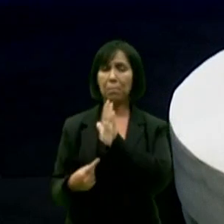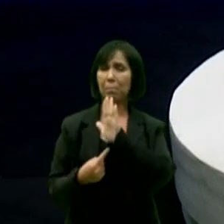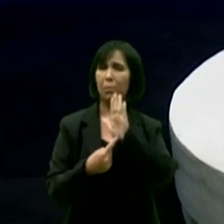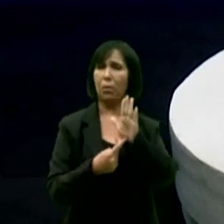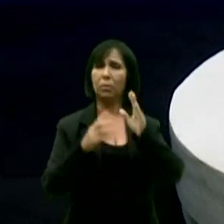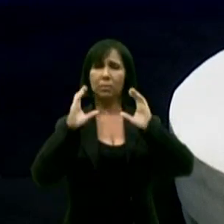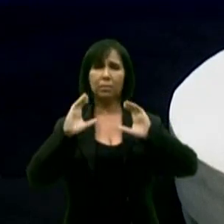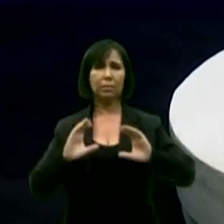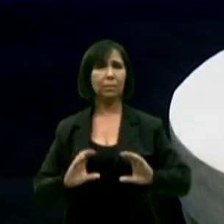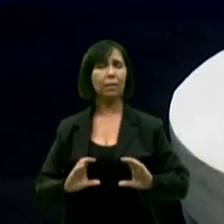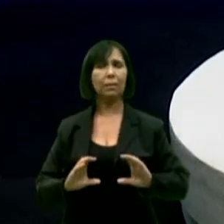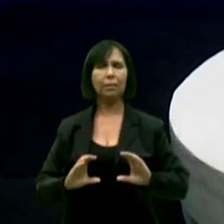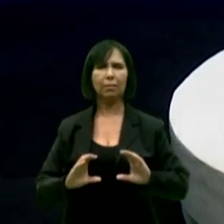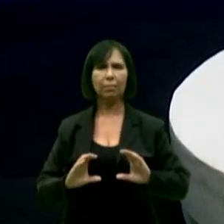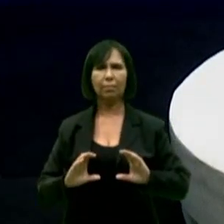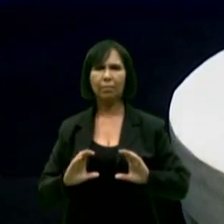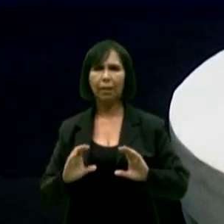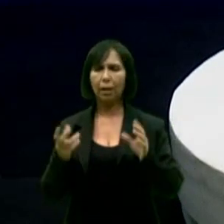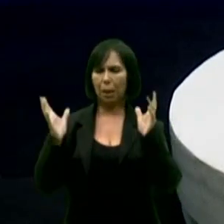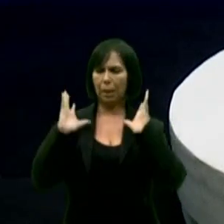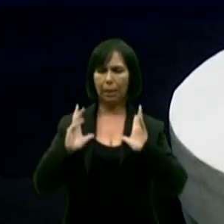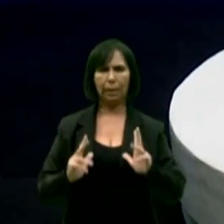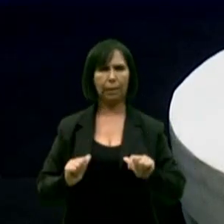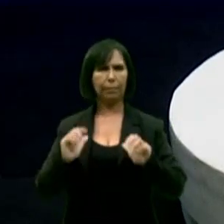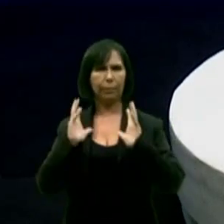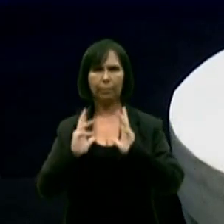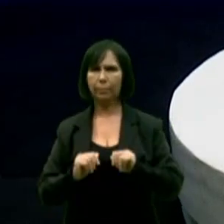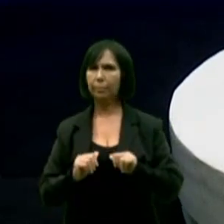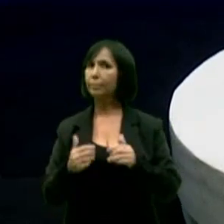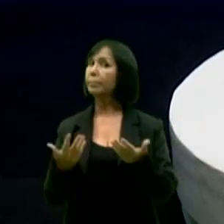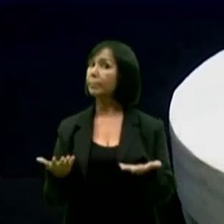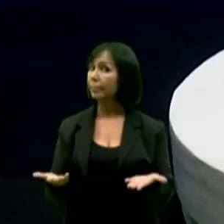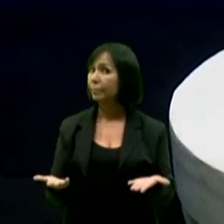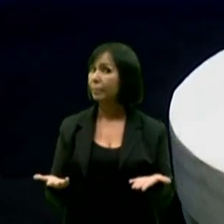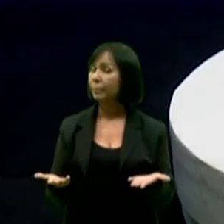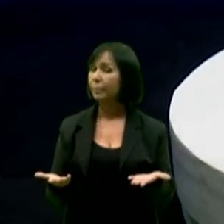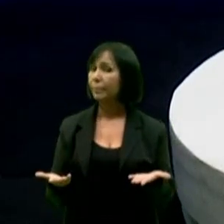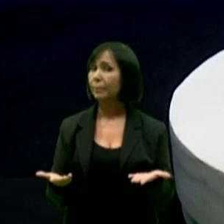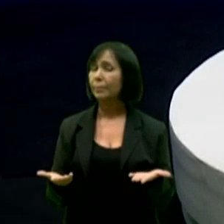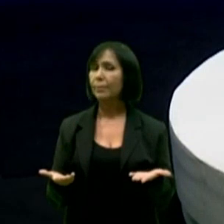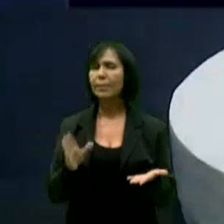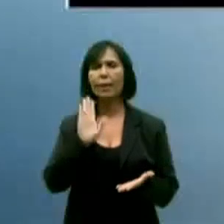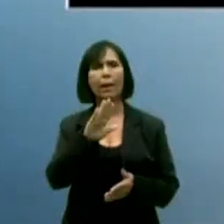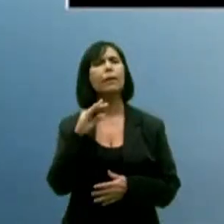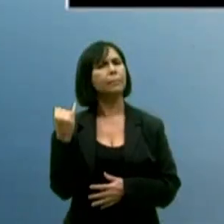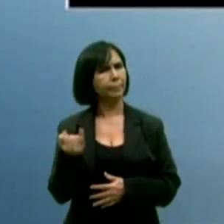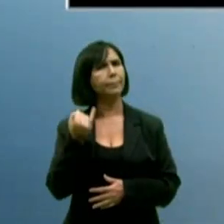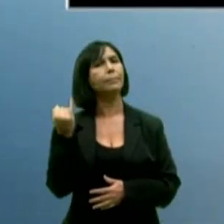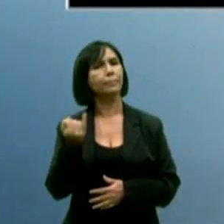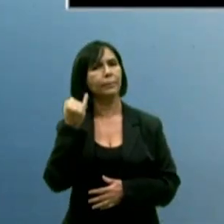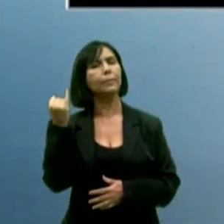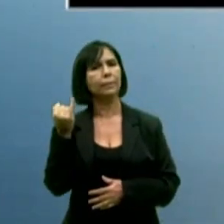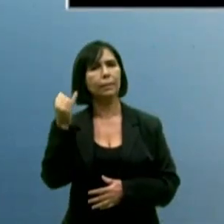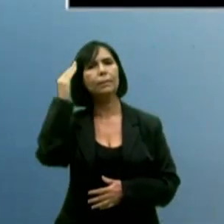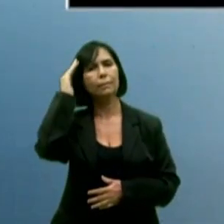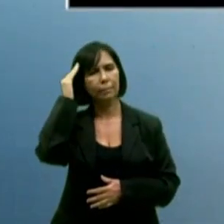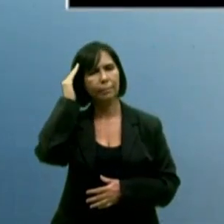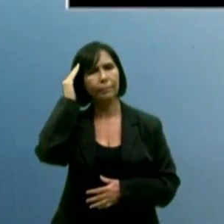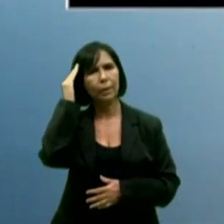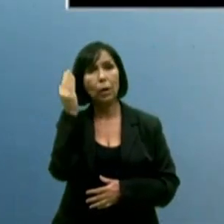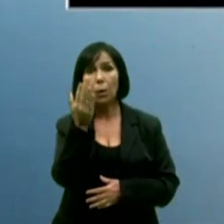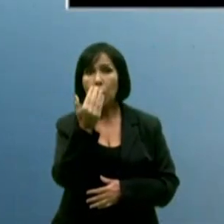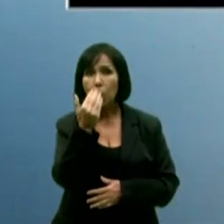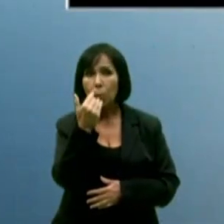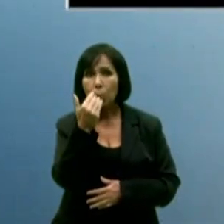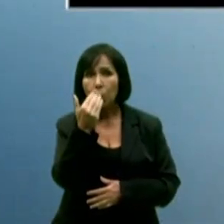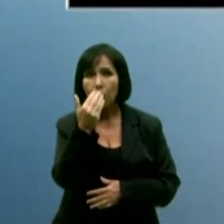Não envolvido em determinadas coisas. É importante entender que o programa de segurança alimentada